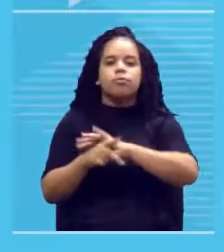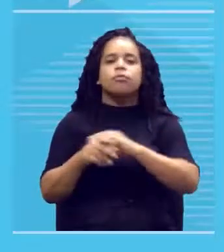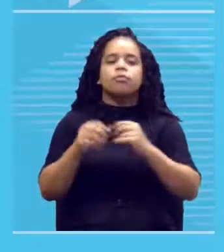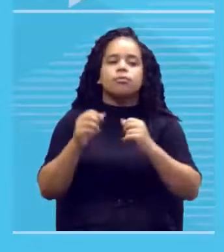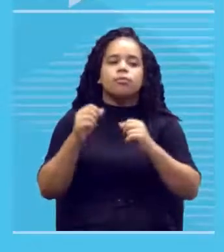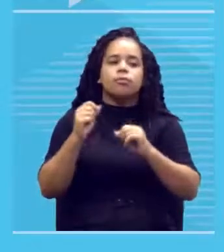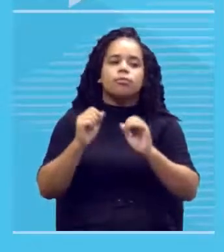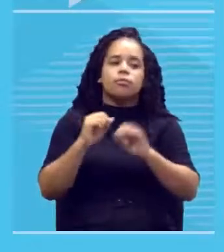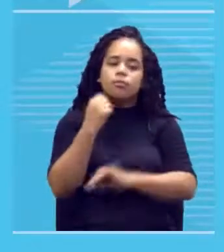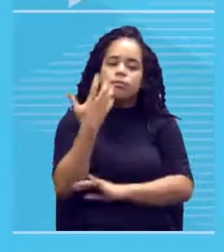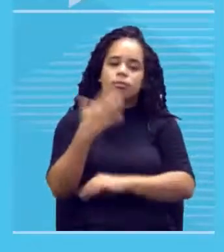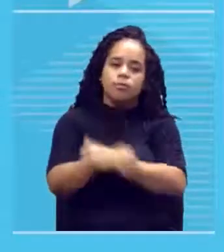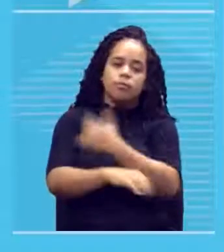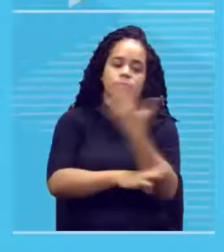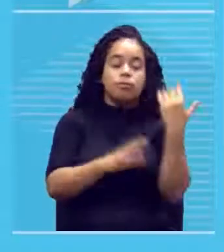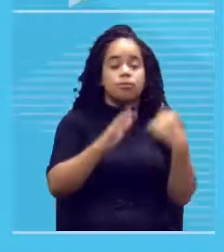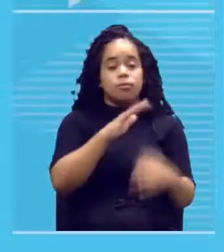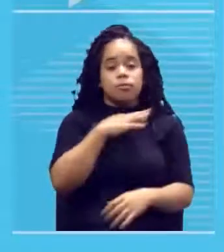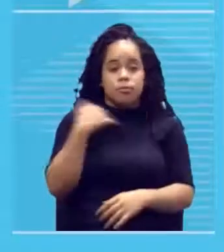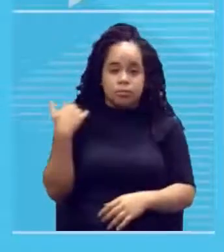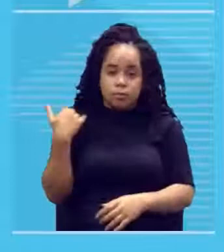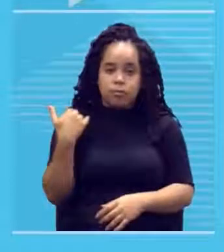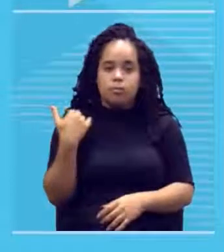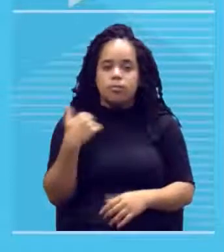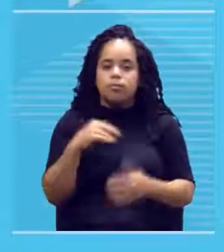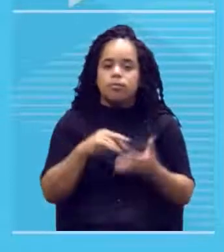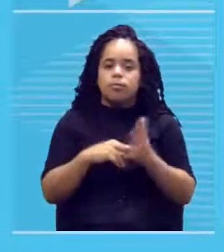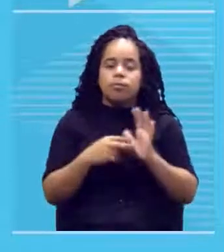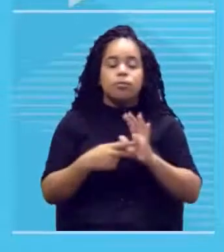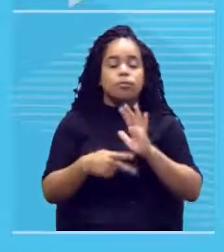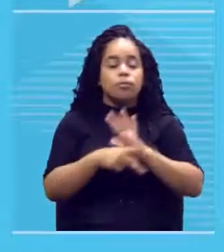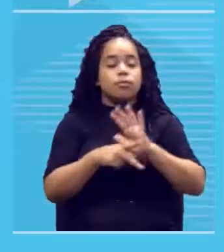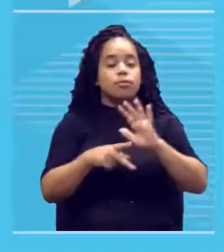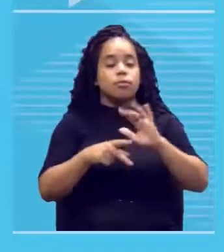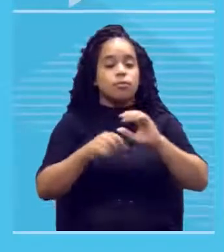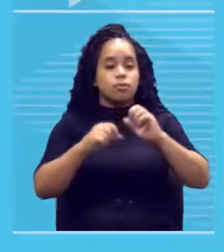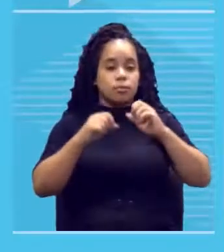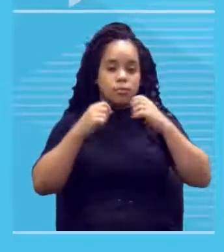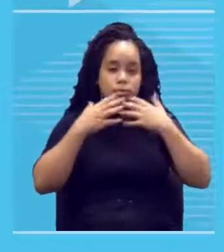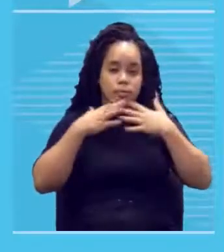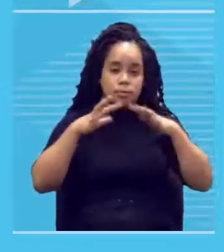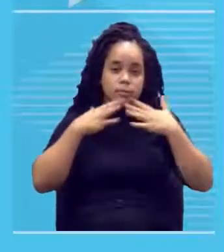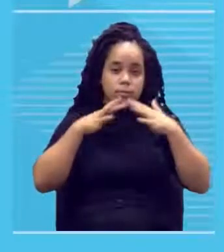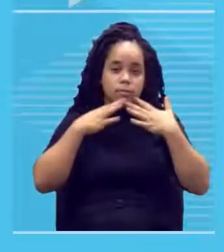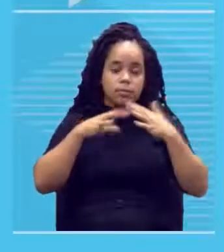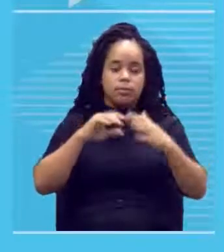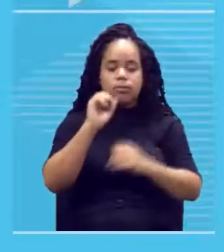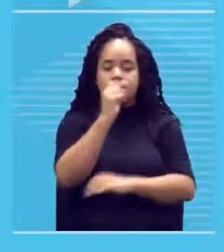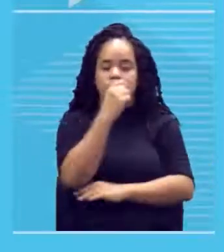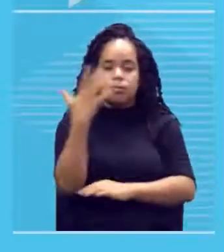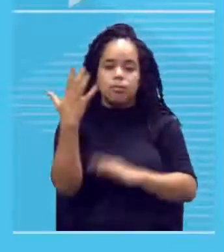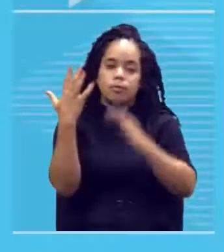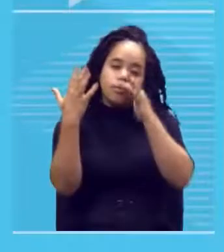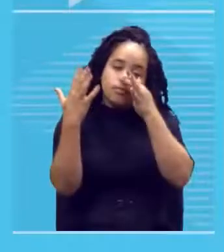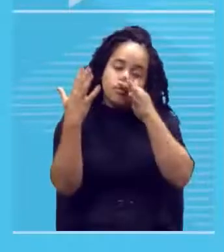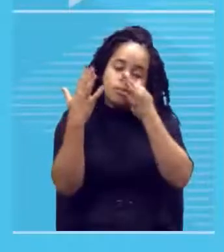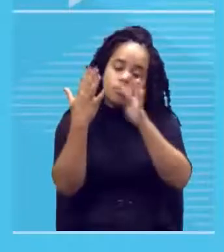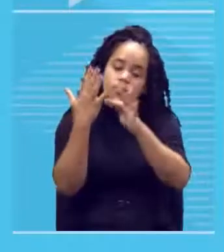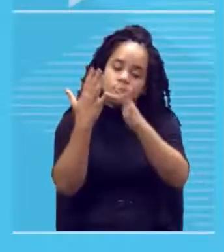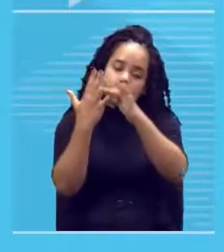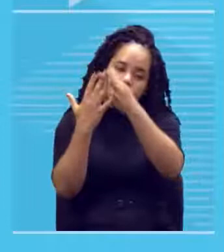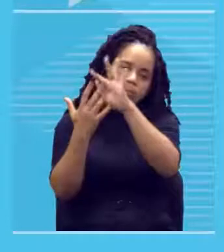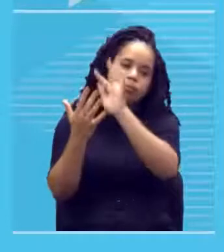processos aí estão no seu natural, você vai pintar uma árvore florida, aí você já passa para a questão paisagem,